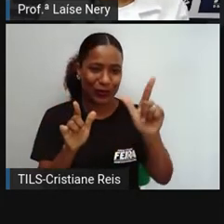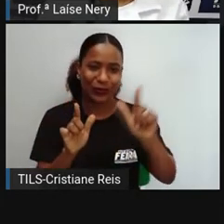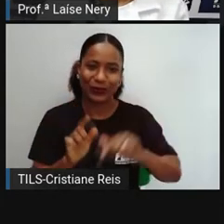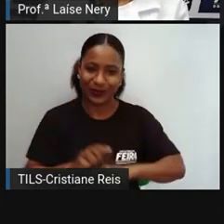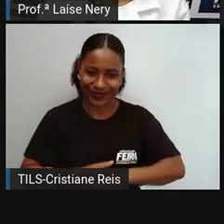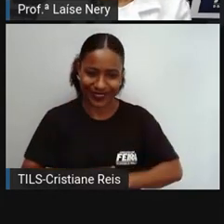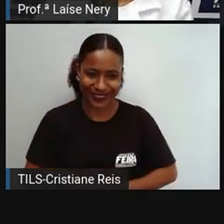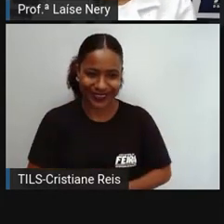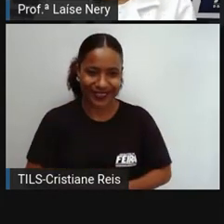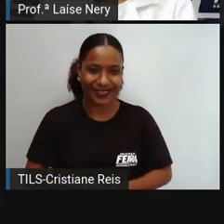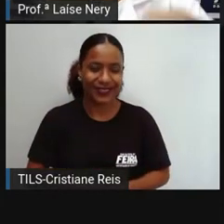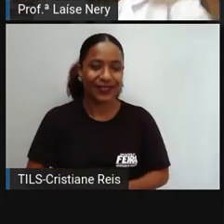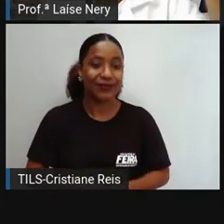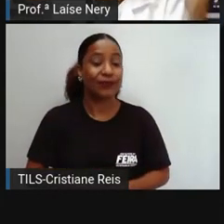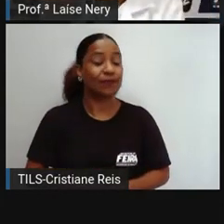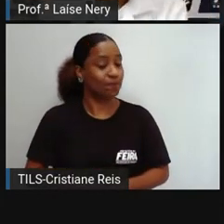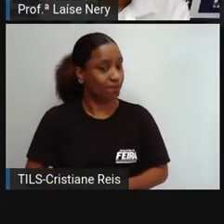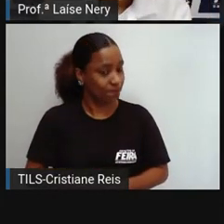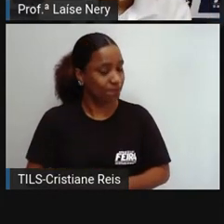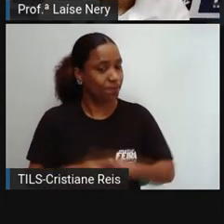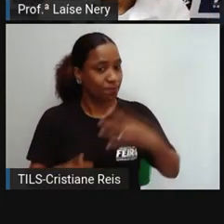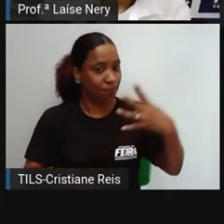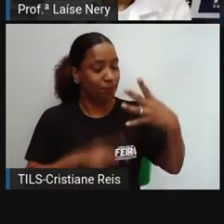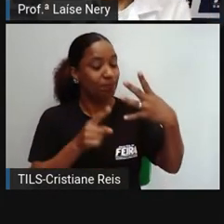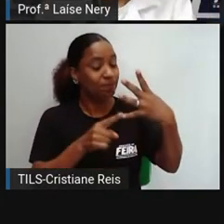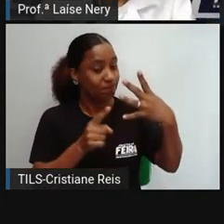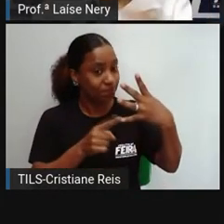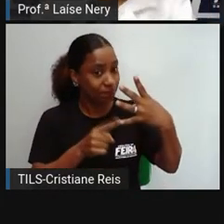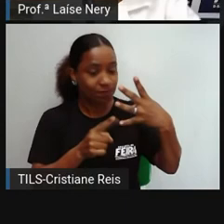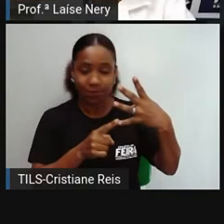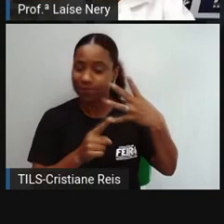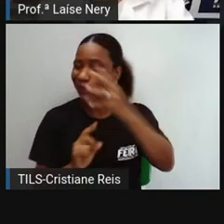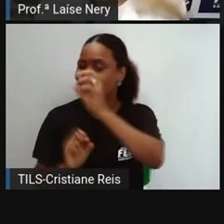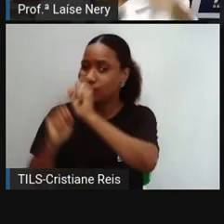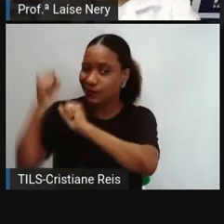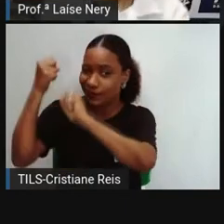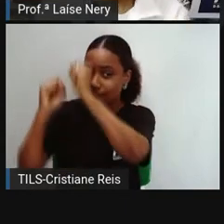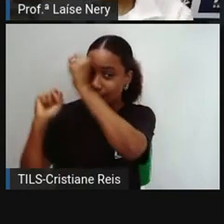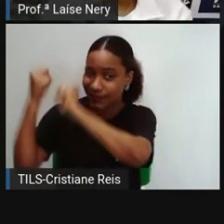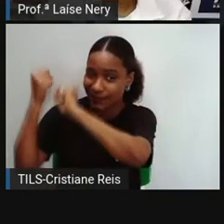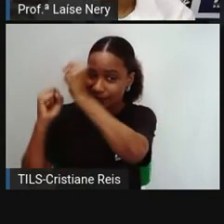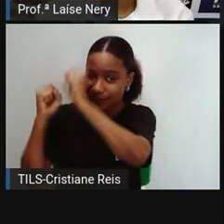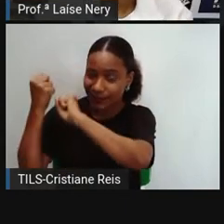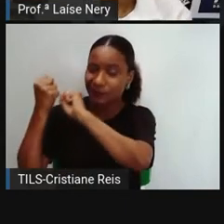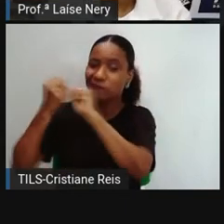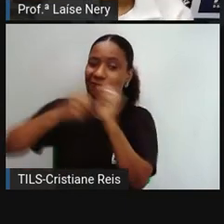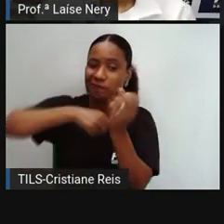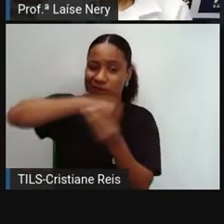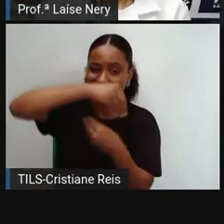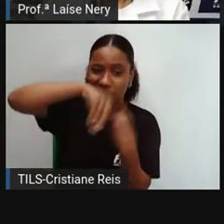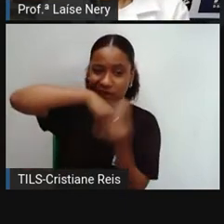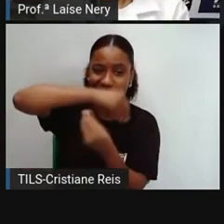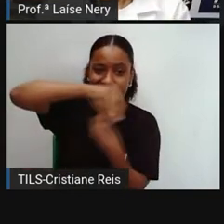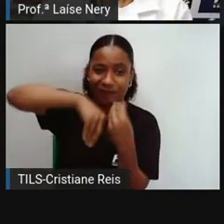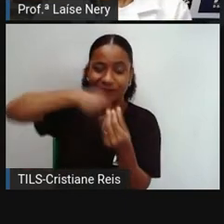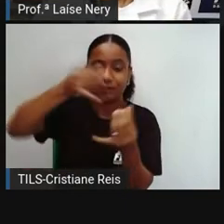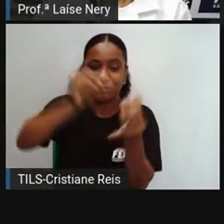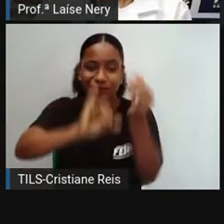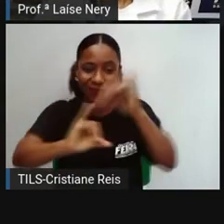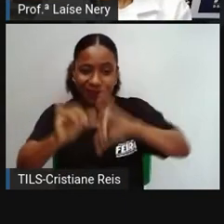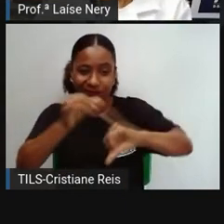e os ultraprocessados são aqueles que passam por vários processos e